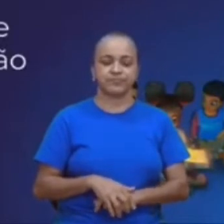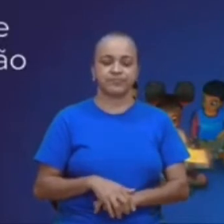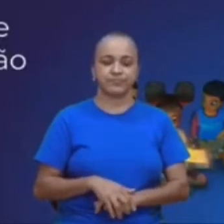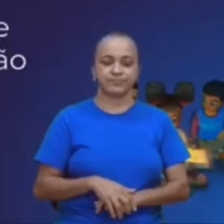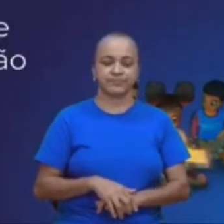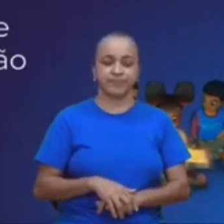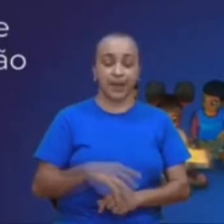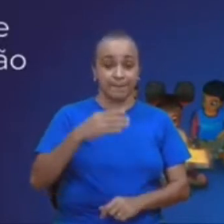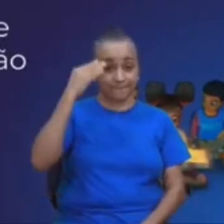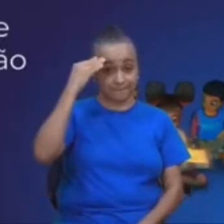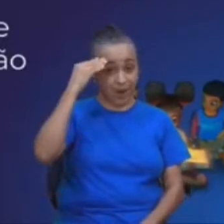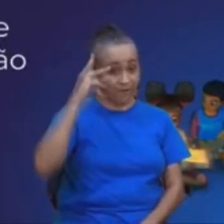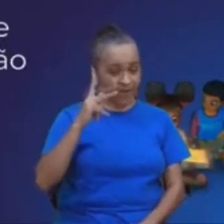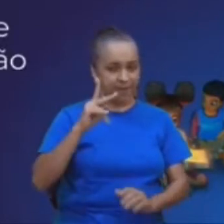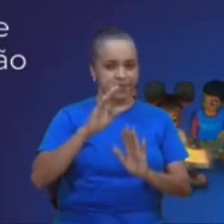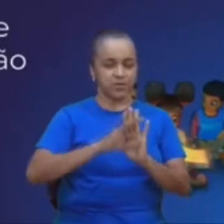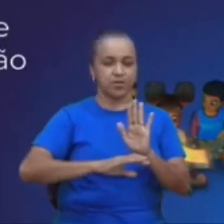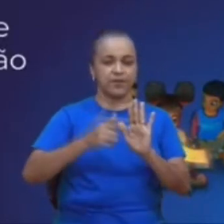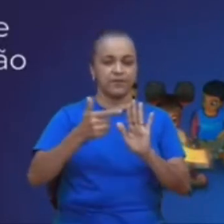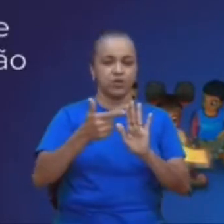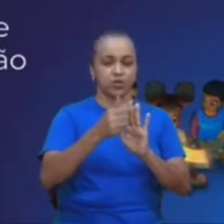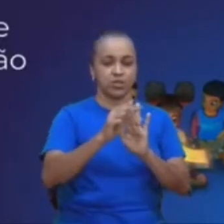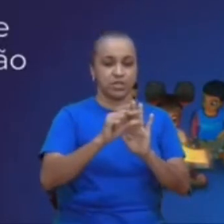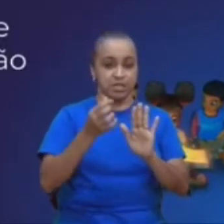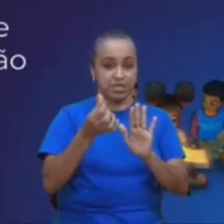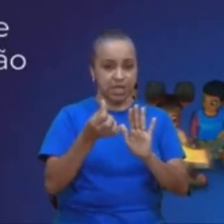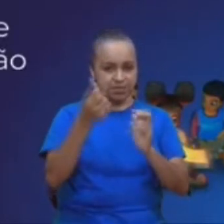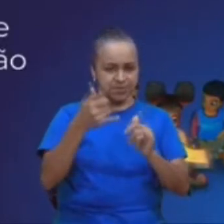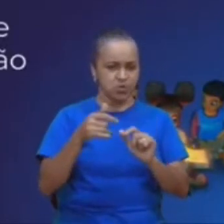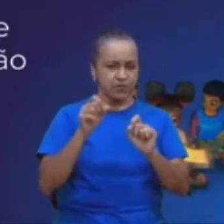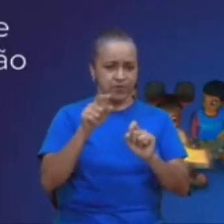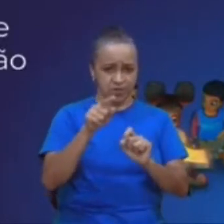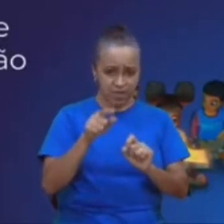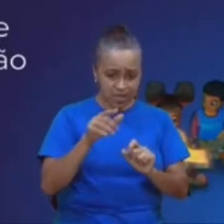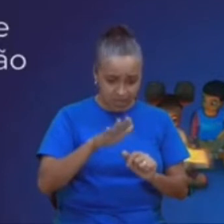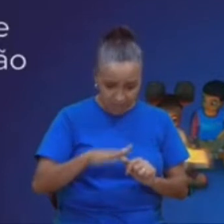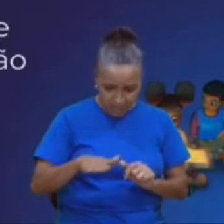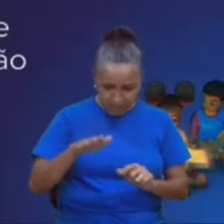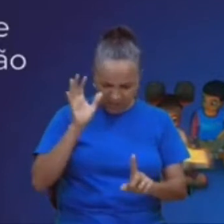lá em provérbios 22, 6 diz, instrua a criança, segundo,